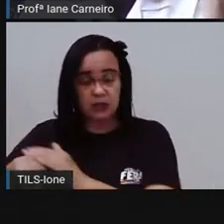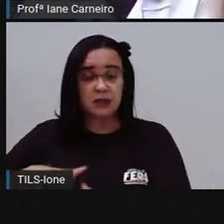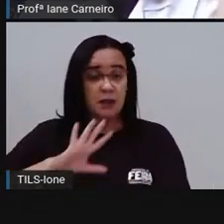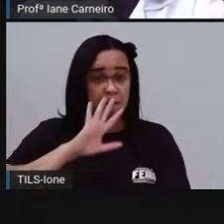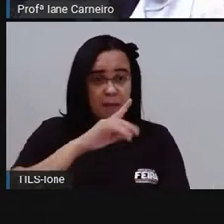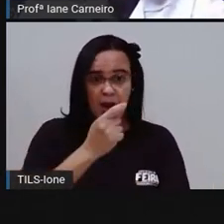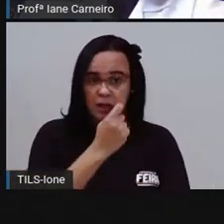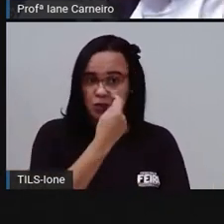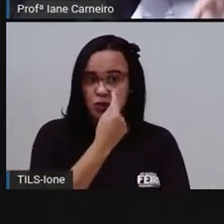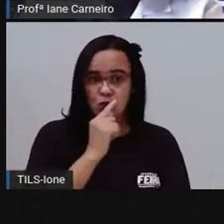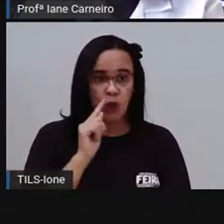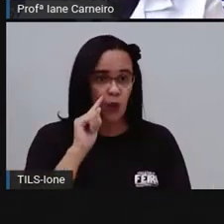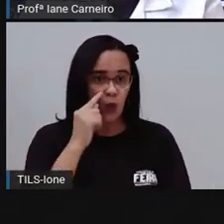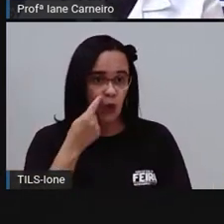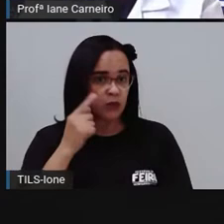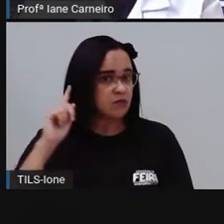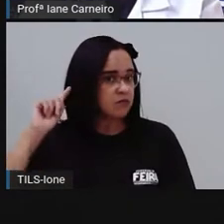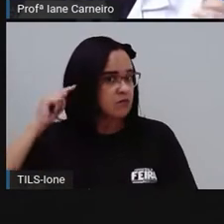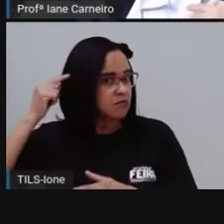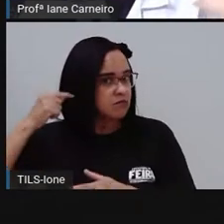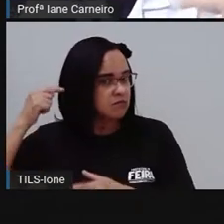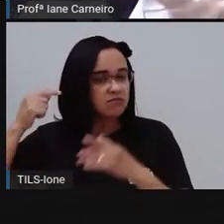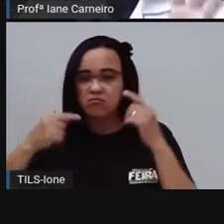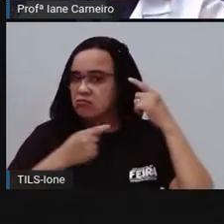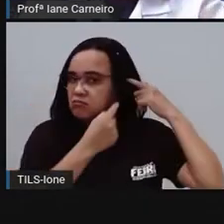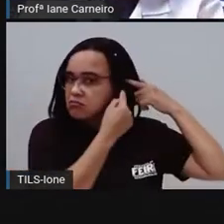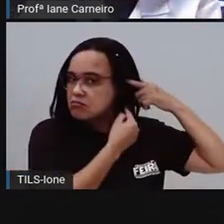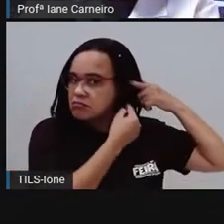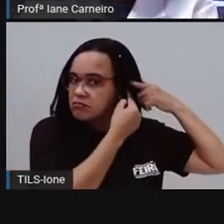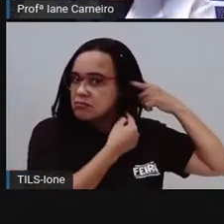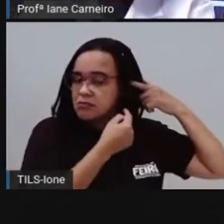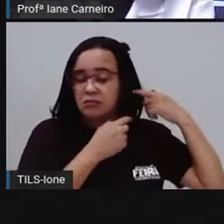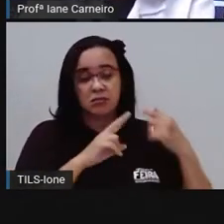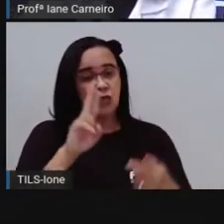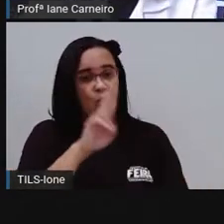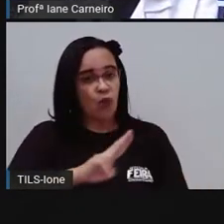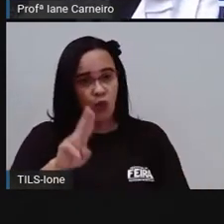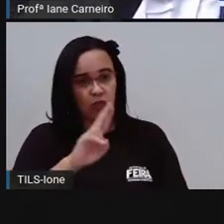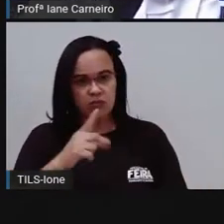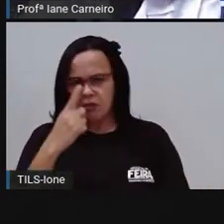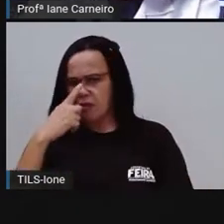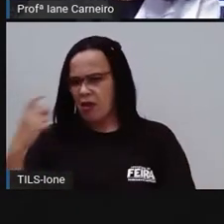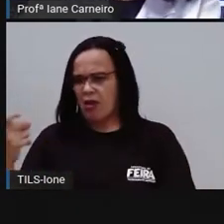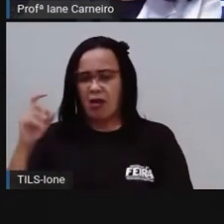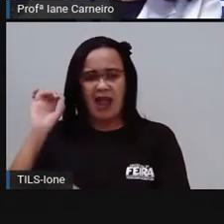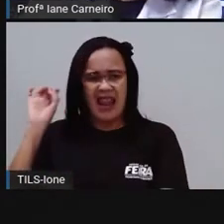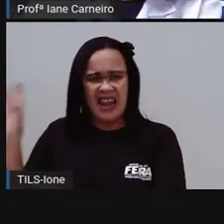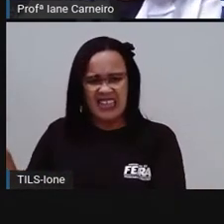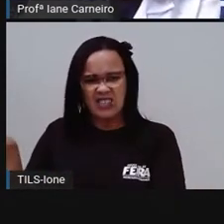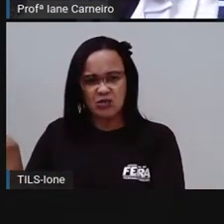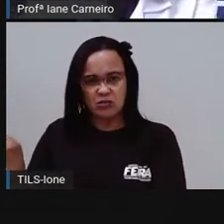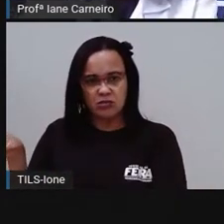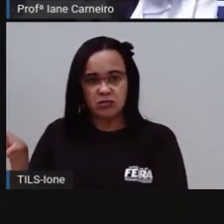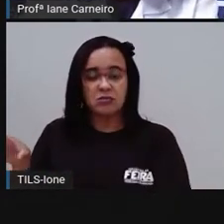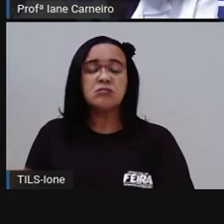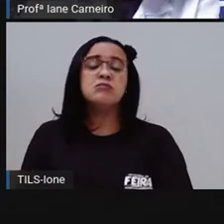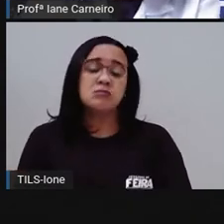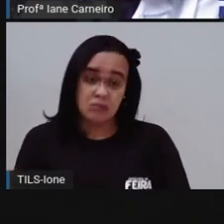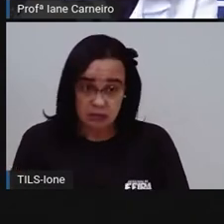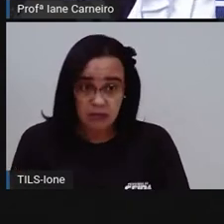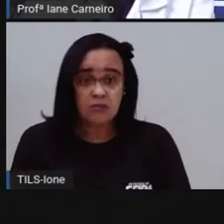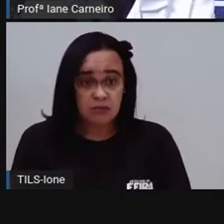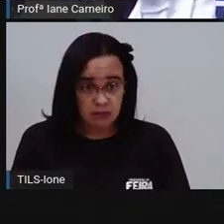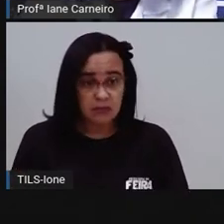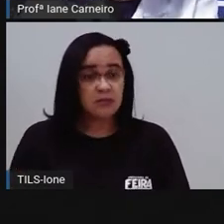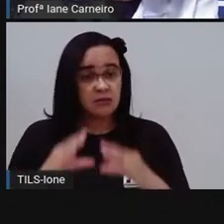pessoal, mas é descartável, né? A joga fora. A gente não reutiliza o cotonete, não. A mesma coisa é o